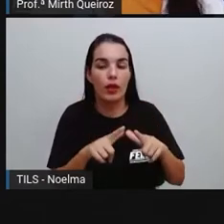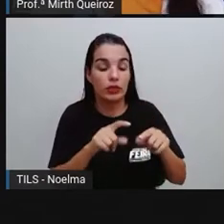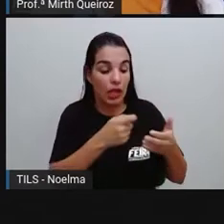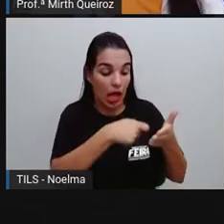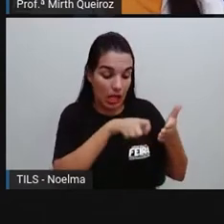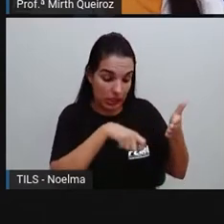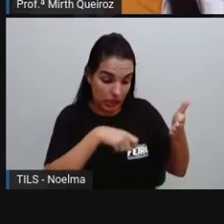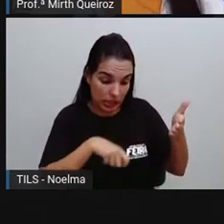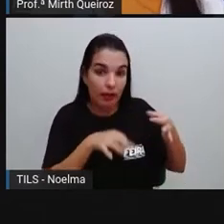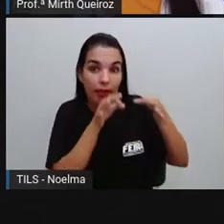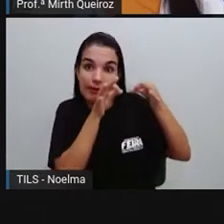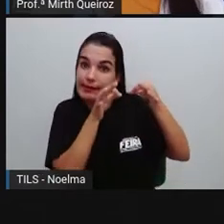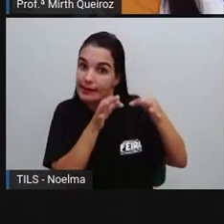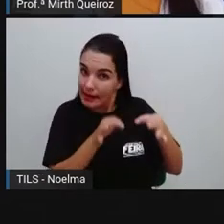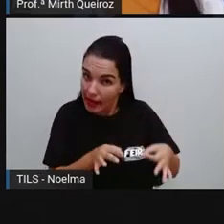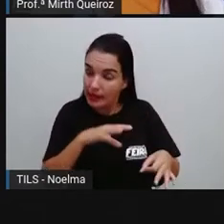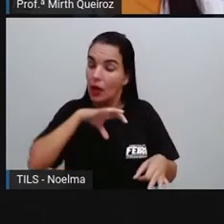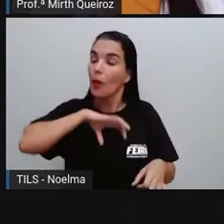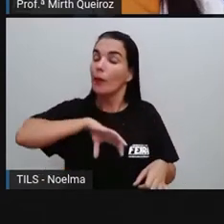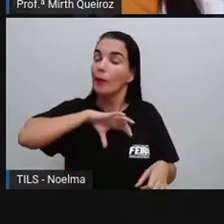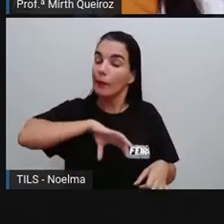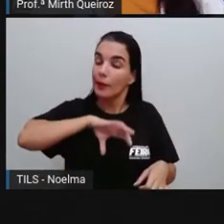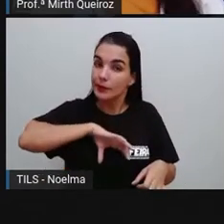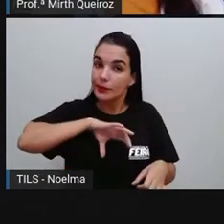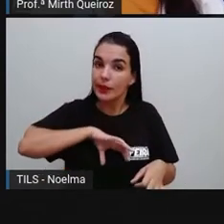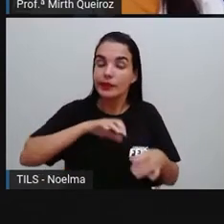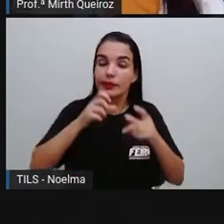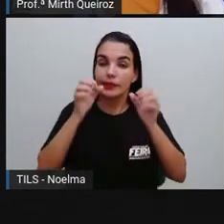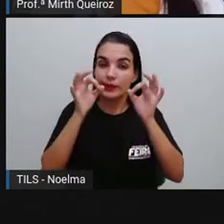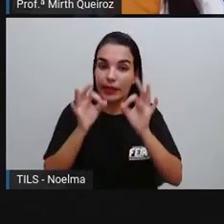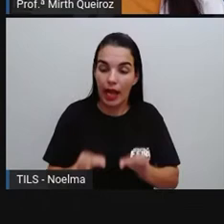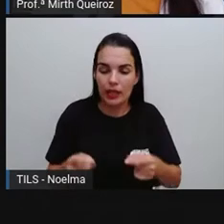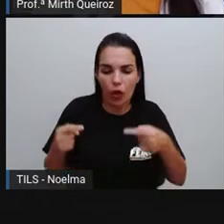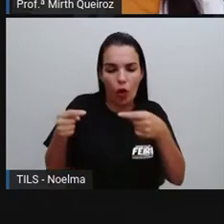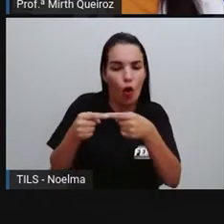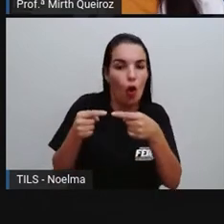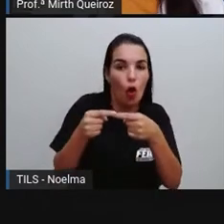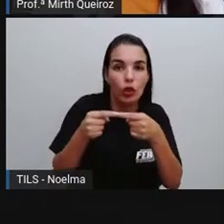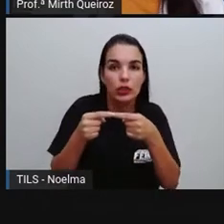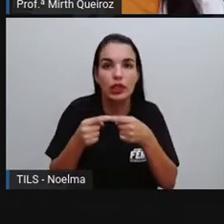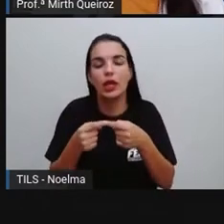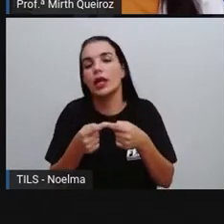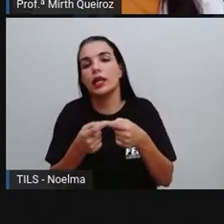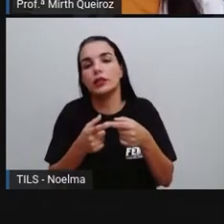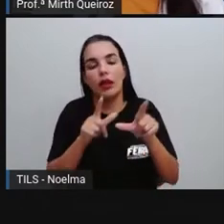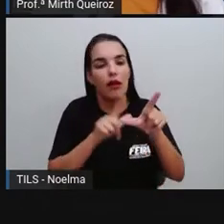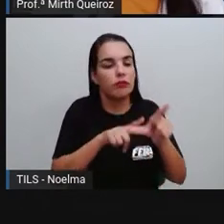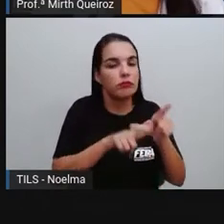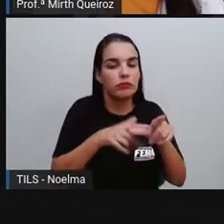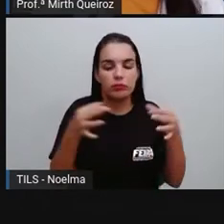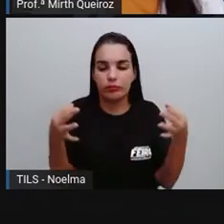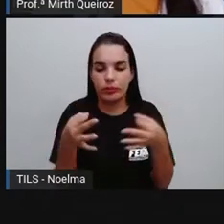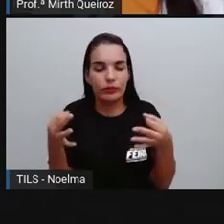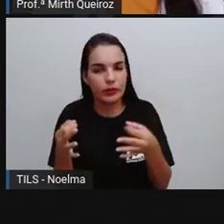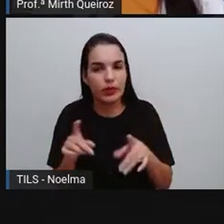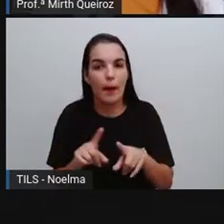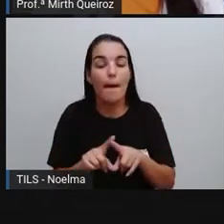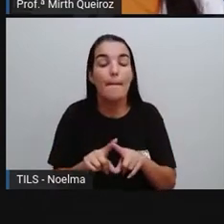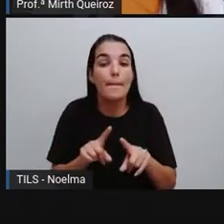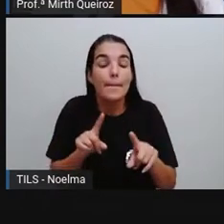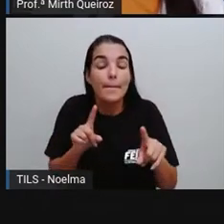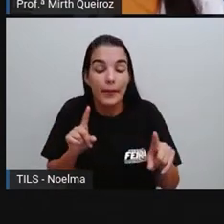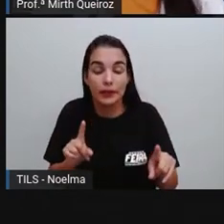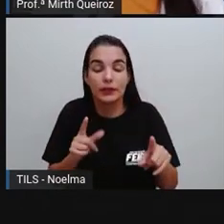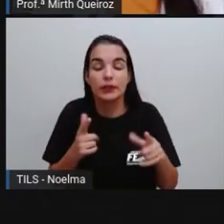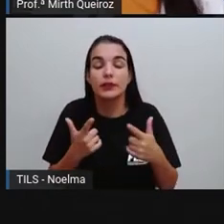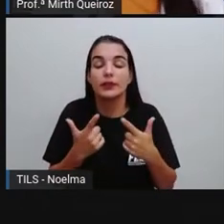Escrita formalmente, né? Utilizando ali as concordâncias, tudo direitinho, ortografia, tudo direitinho, de acordo com a